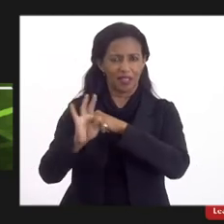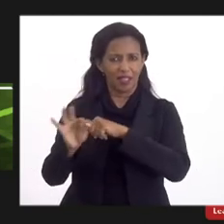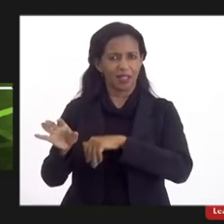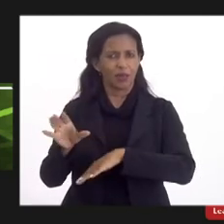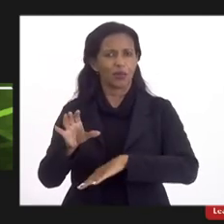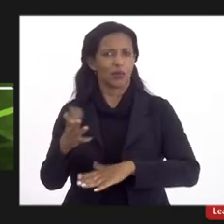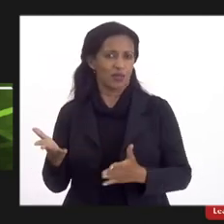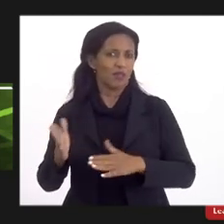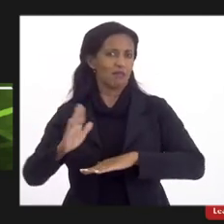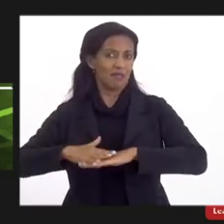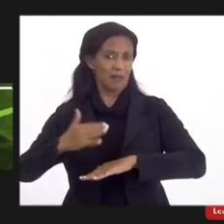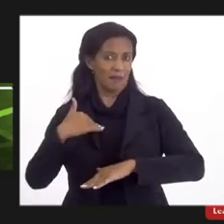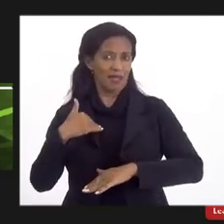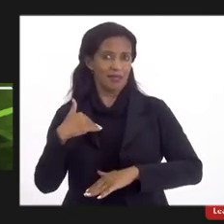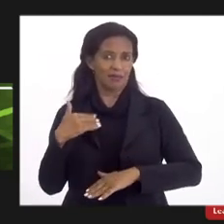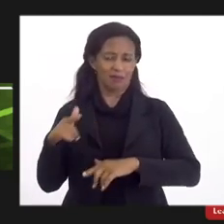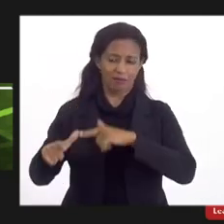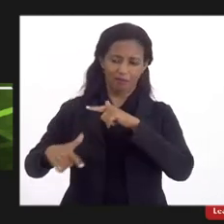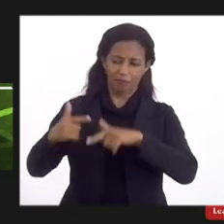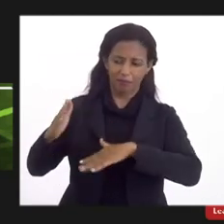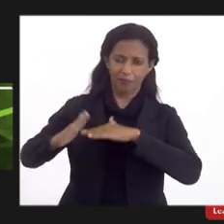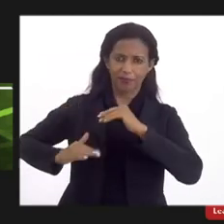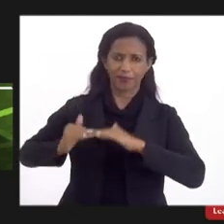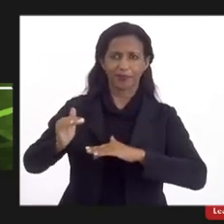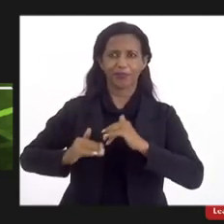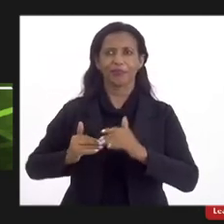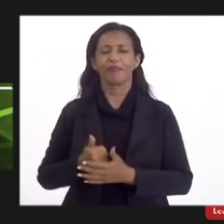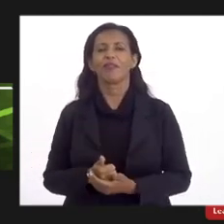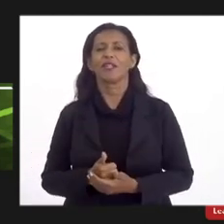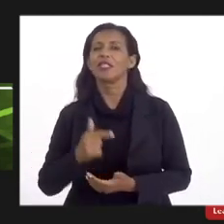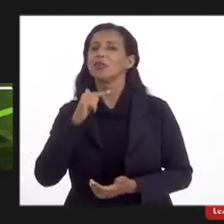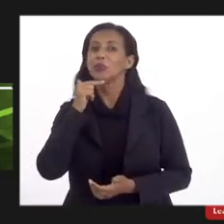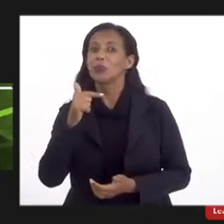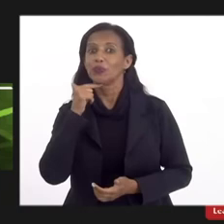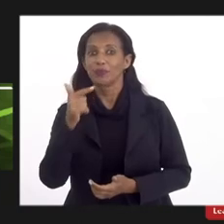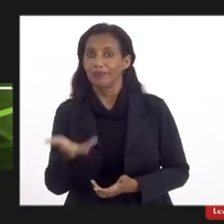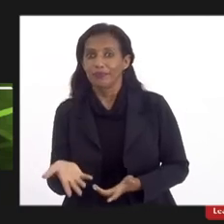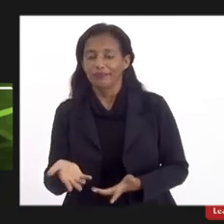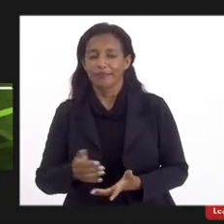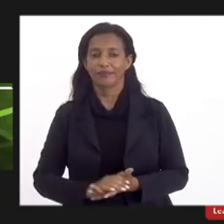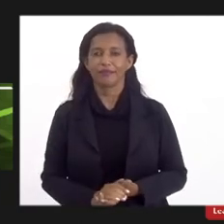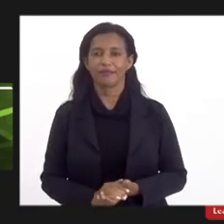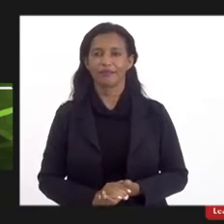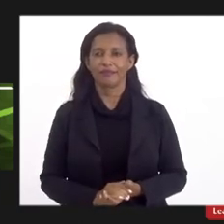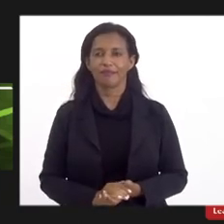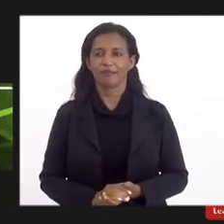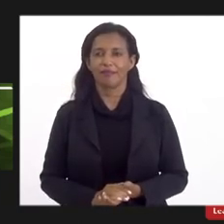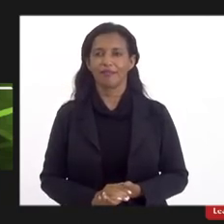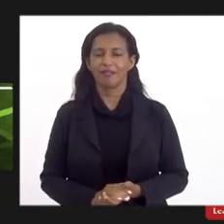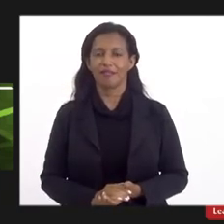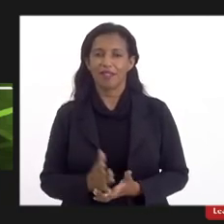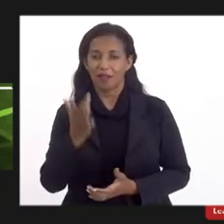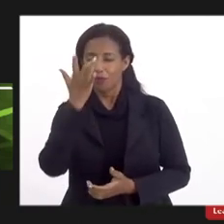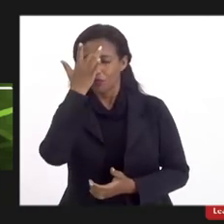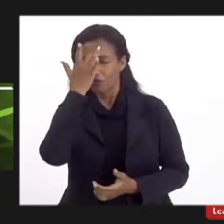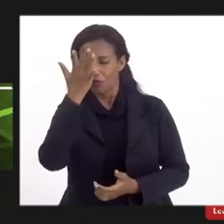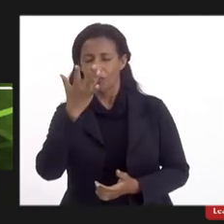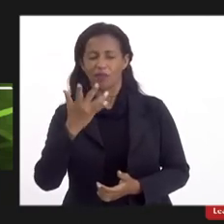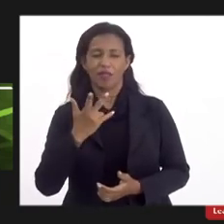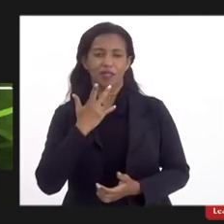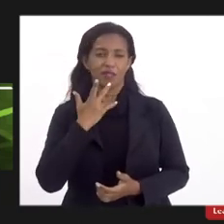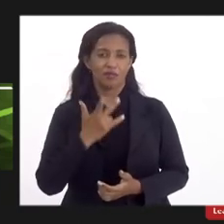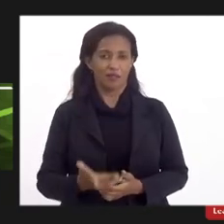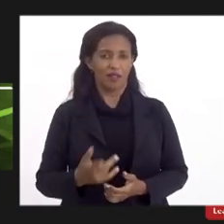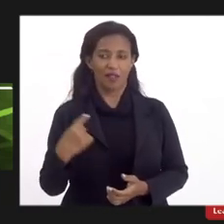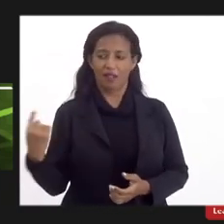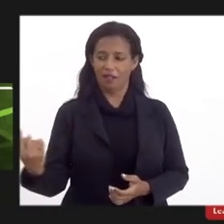que é mais a minha área e não consegui é muito fácil dizer que